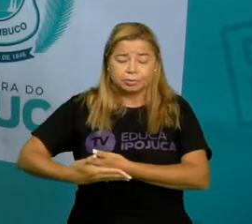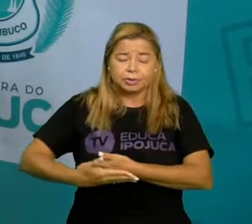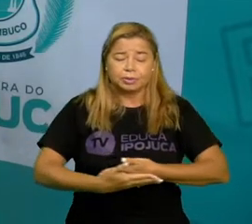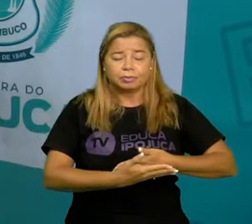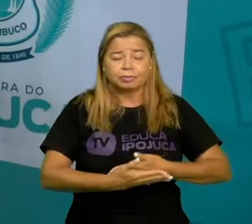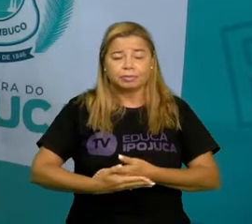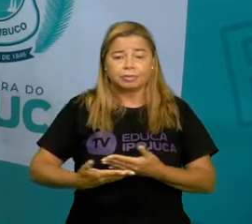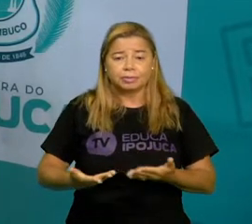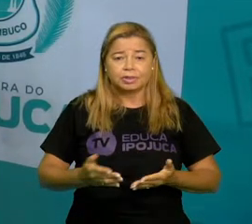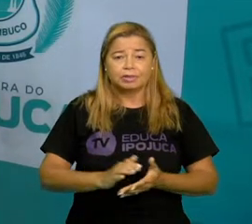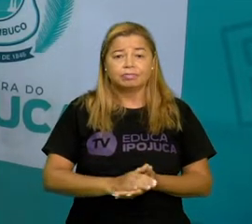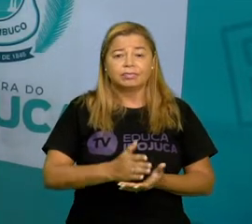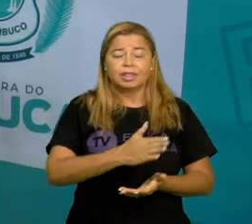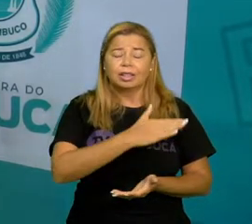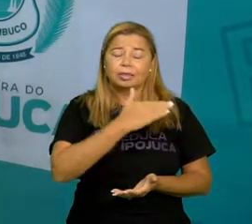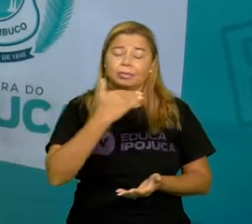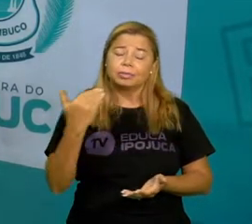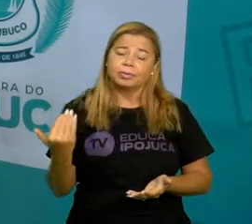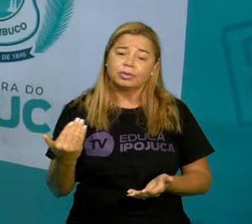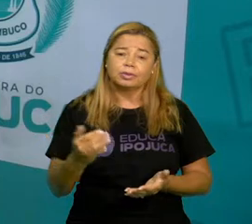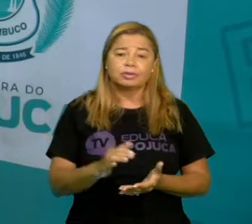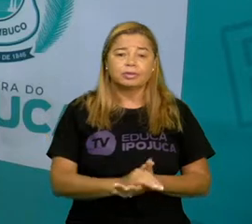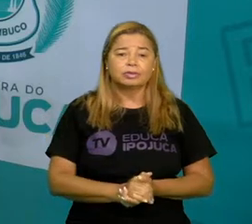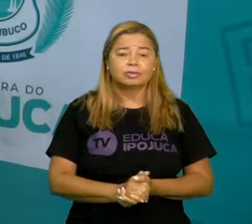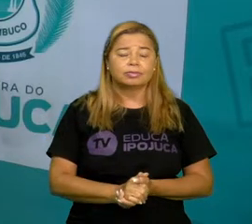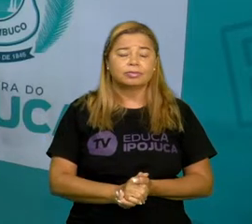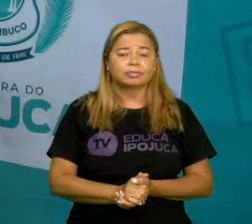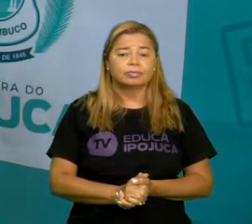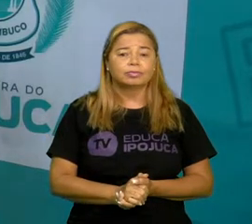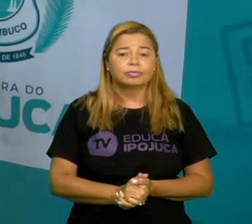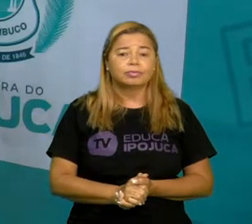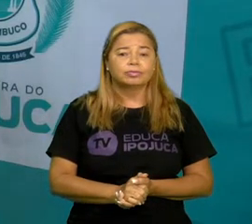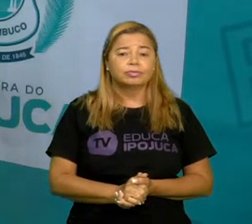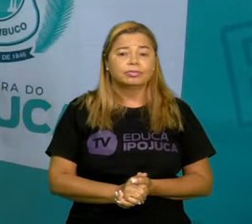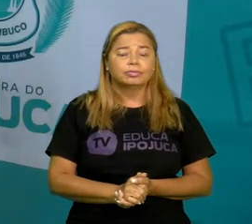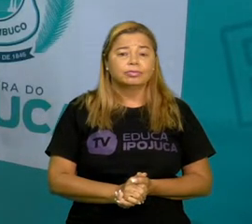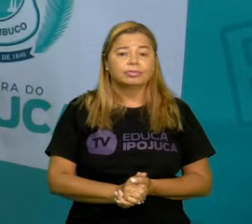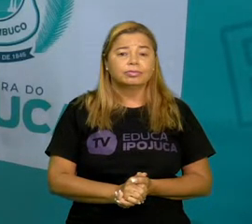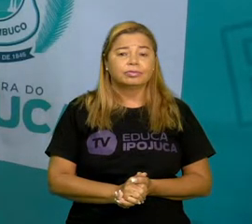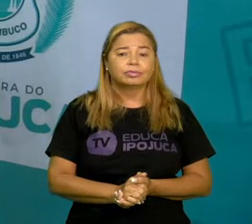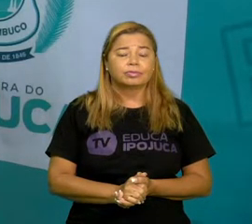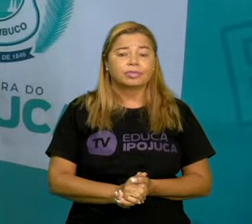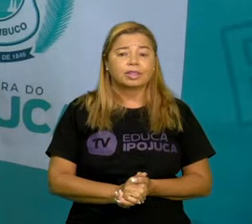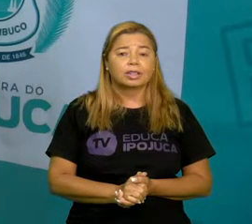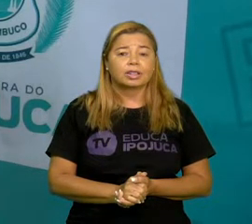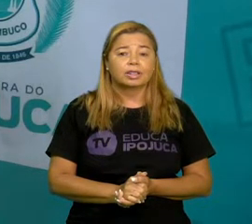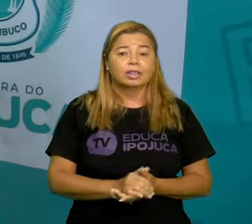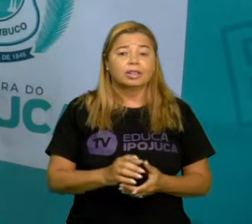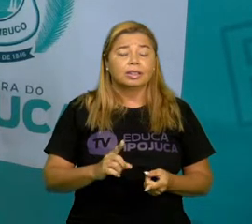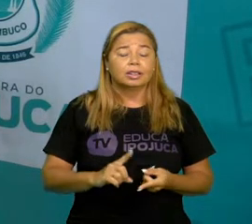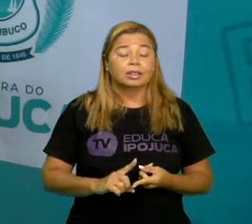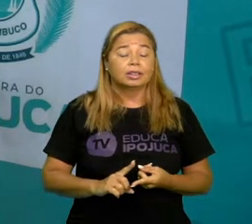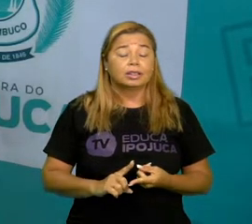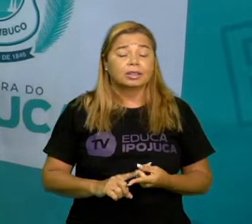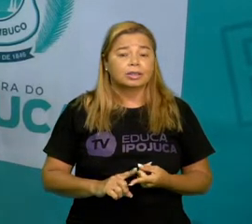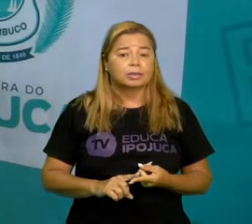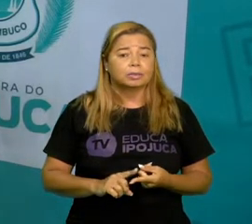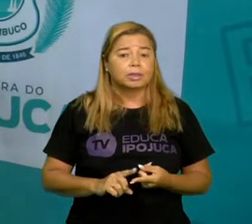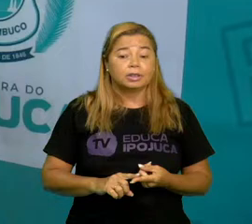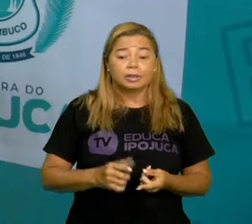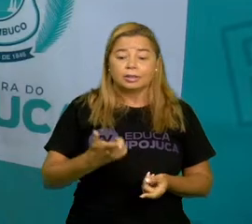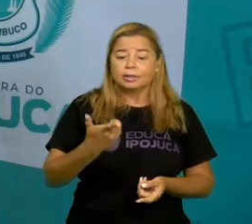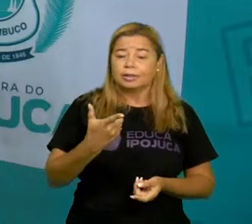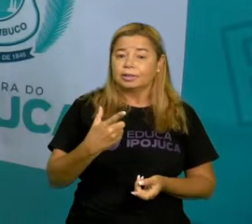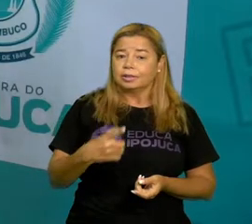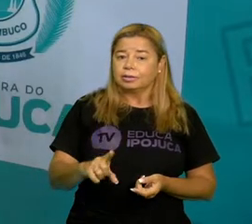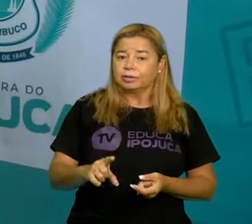falecer por falta de uma boa alimentação também. A gente também vê a ausência de políticas públicas